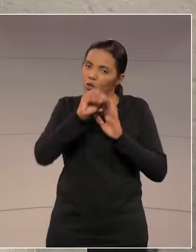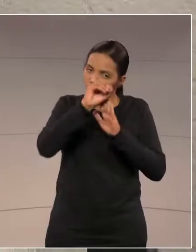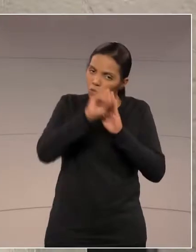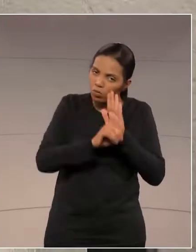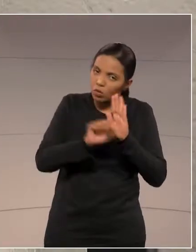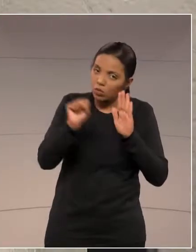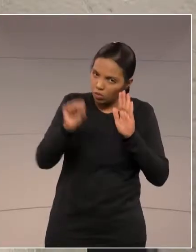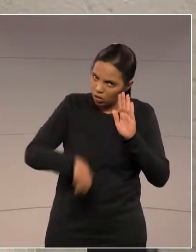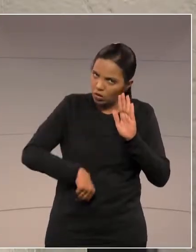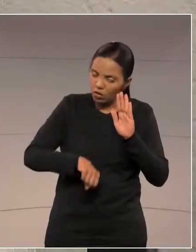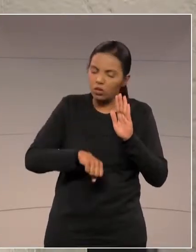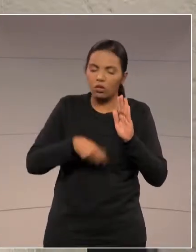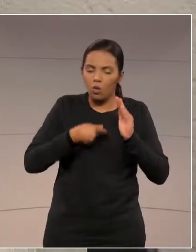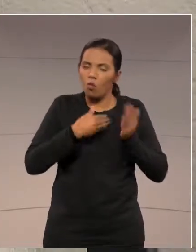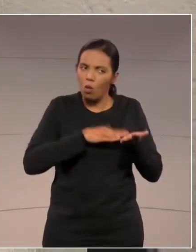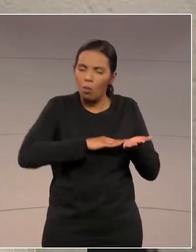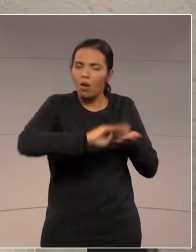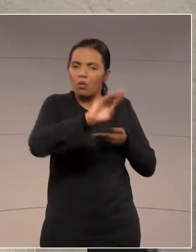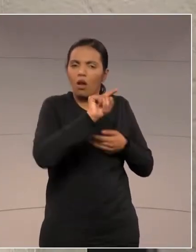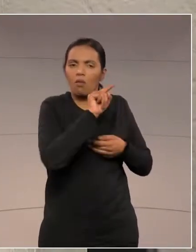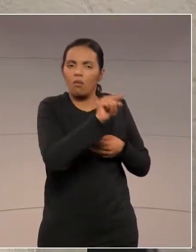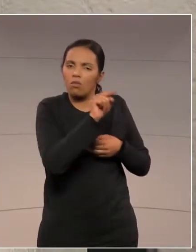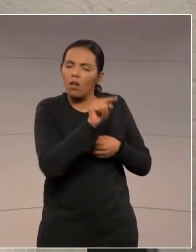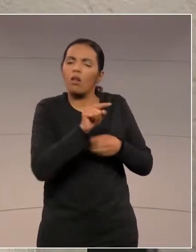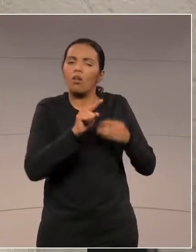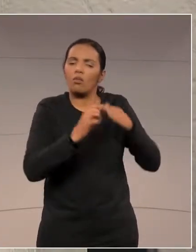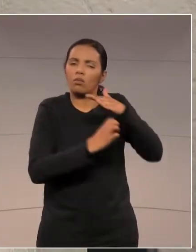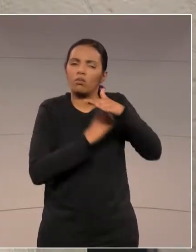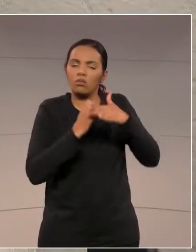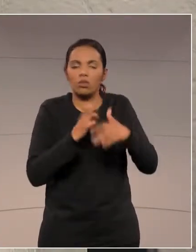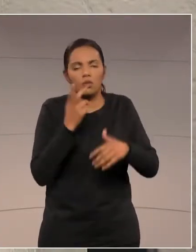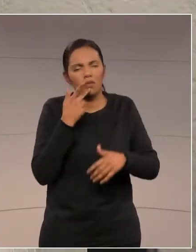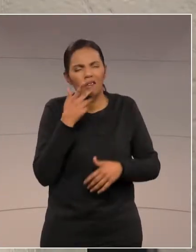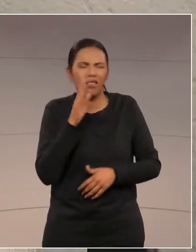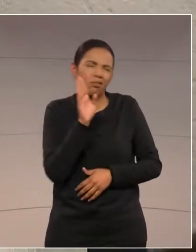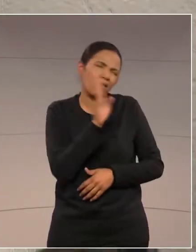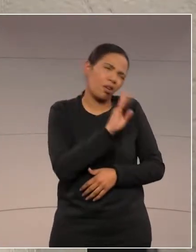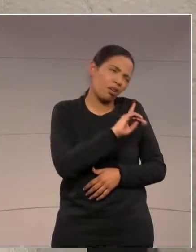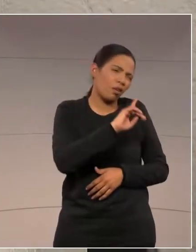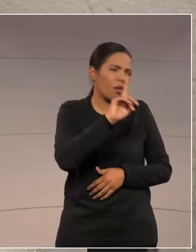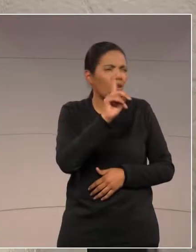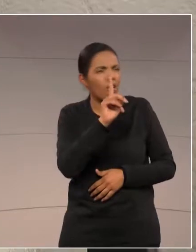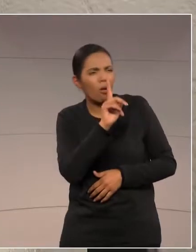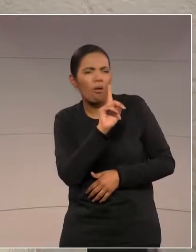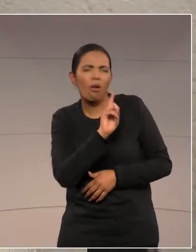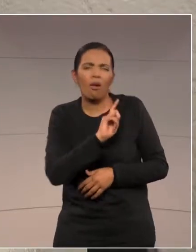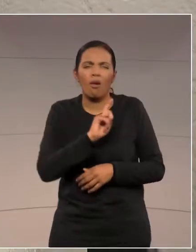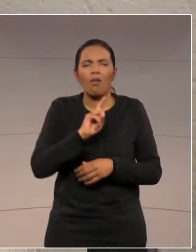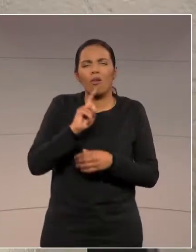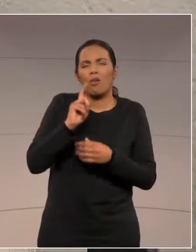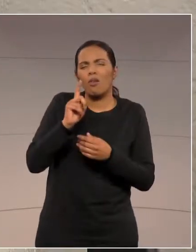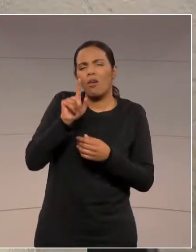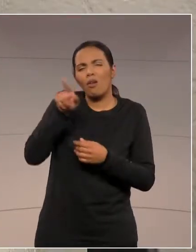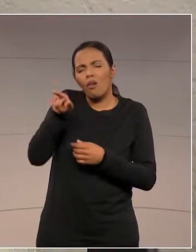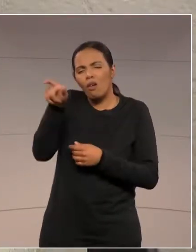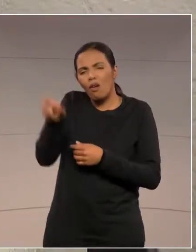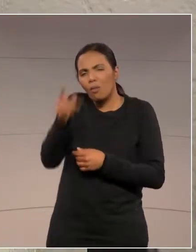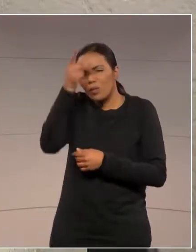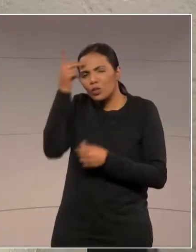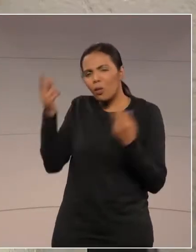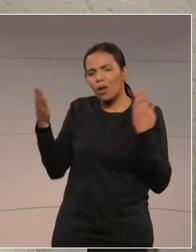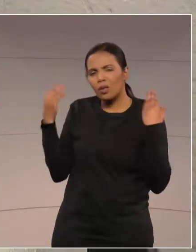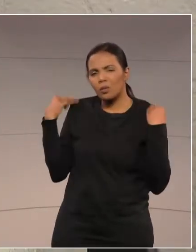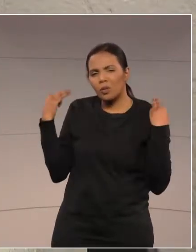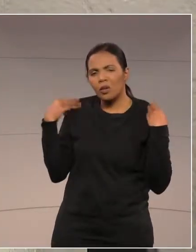pedir à F. Andres uma explicação. Ela vai dar, não, e com certeza será culpa do cabra que abriu a poma da mangueira e jogou